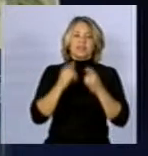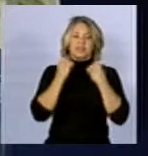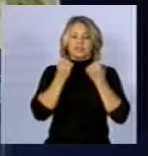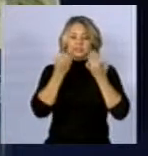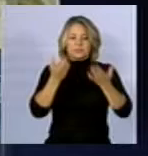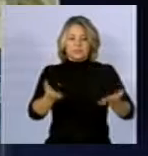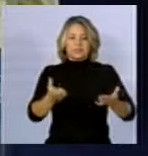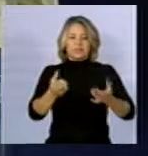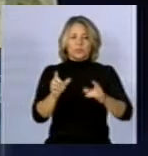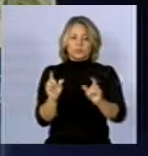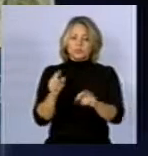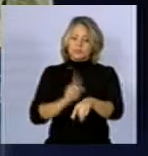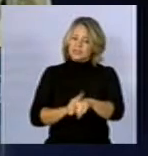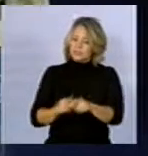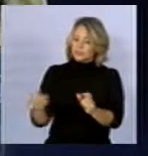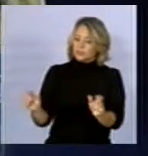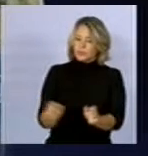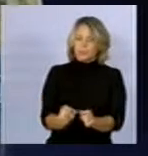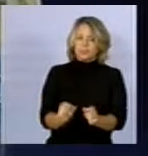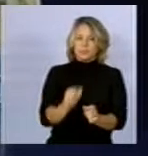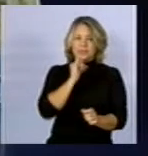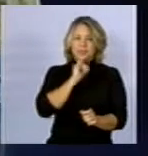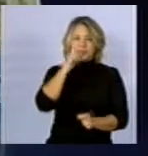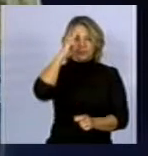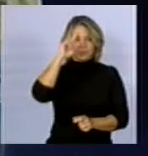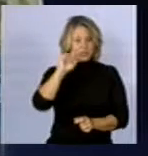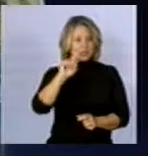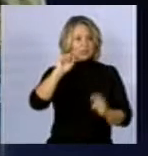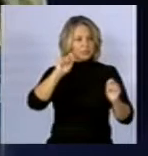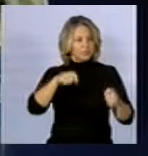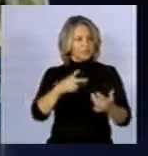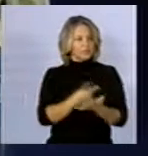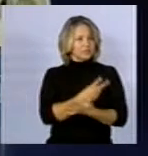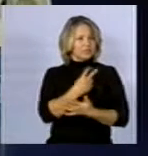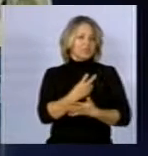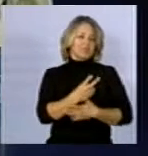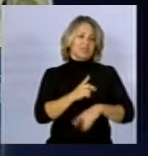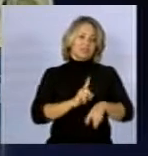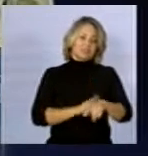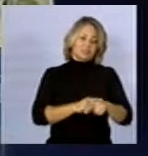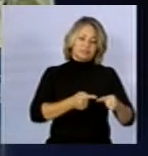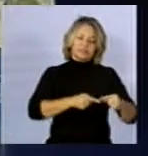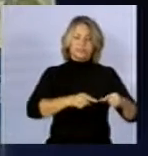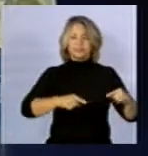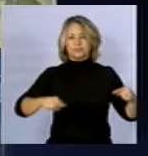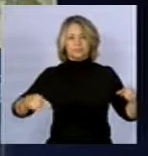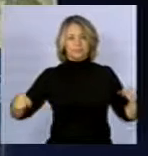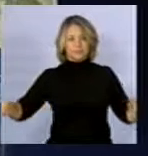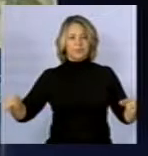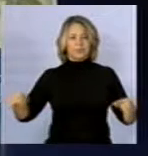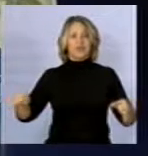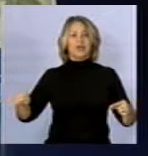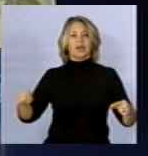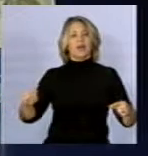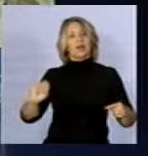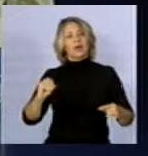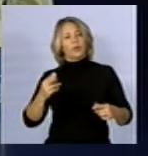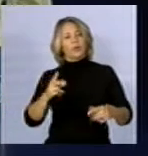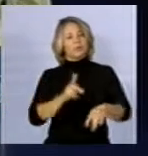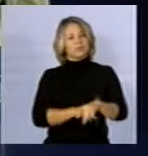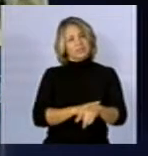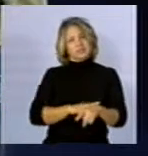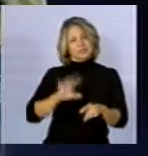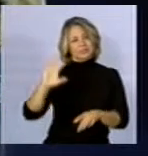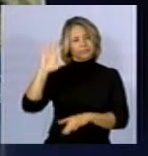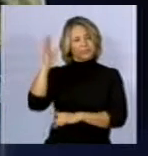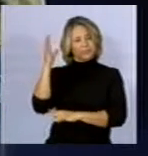em curtos períodos, ou seja, ao longo do próprio dia e em longos períodos, estações e anos. Geralmente, aplicam-se médios populacionais,